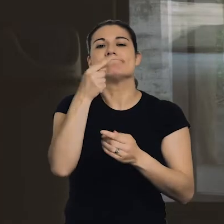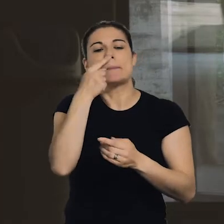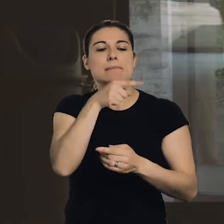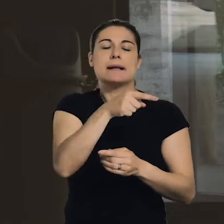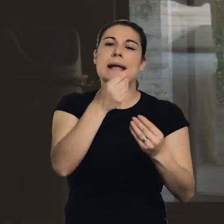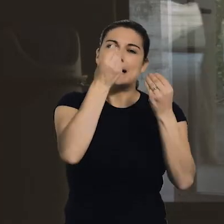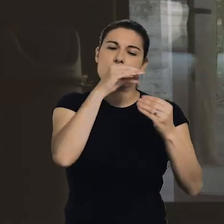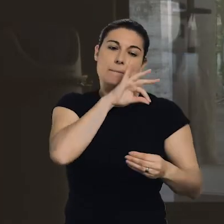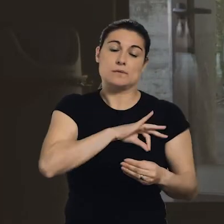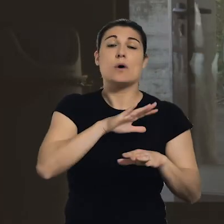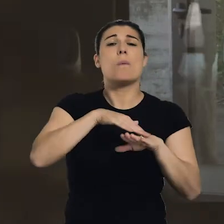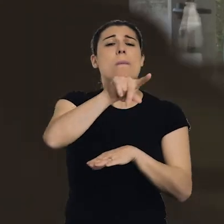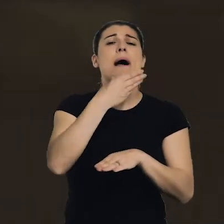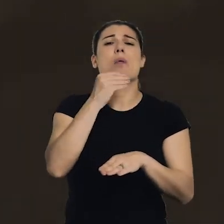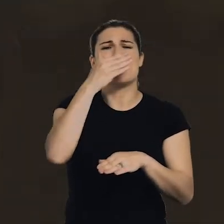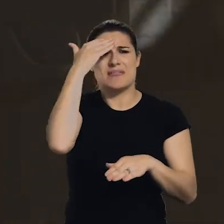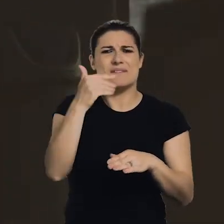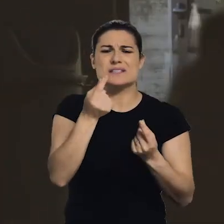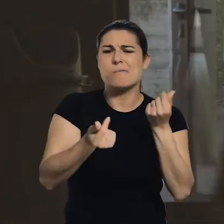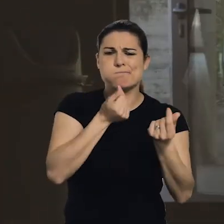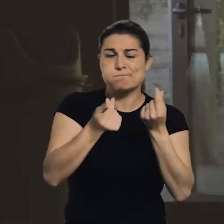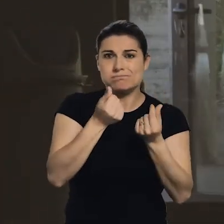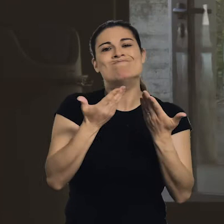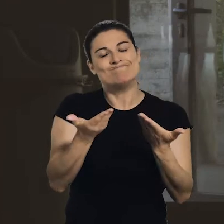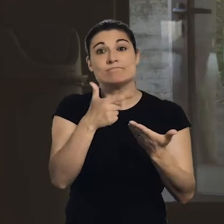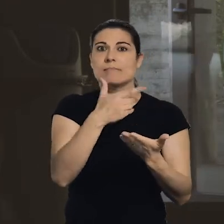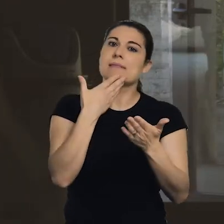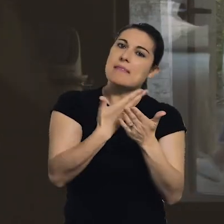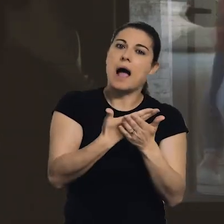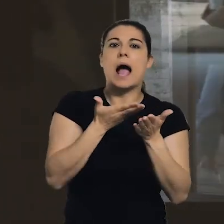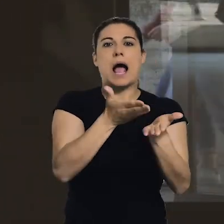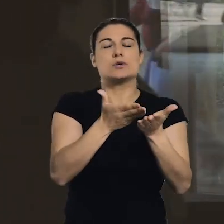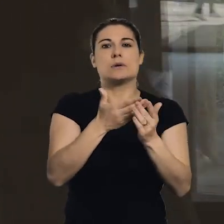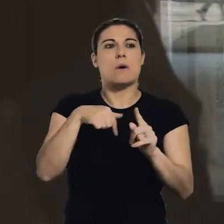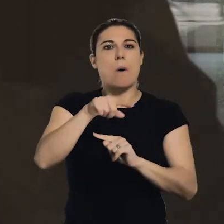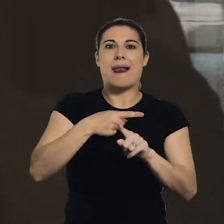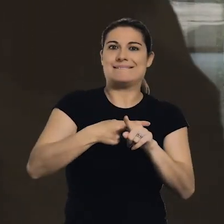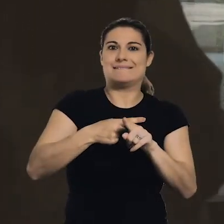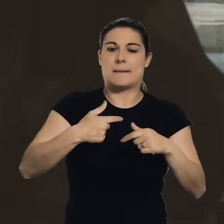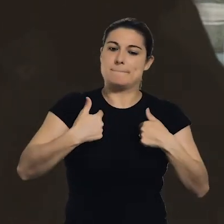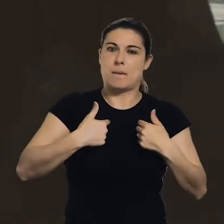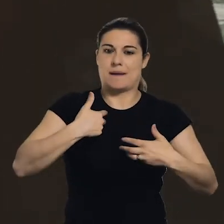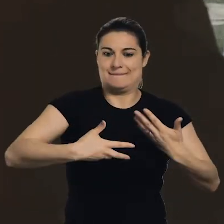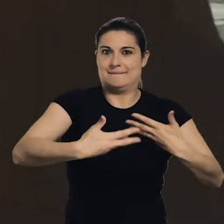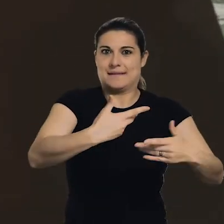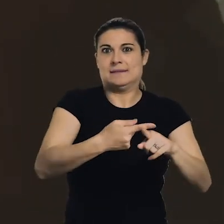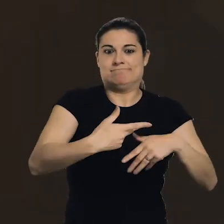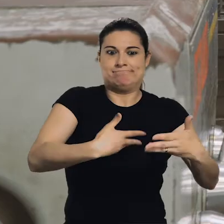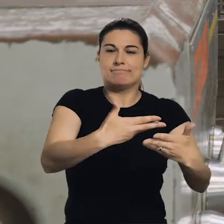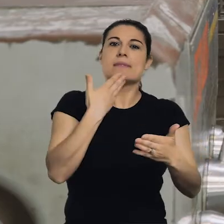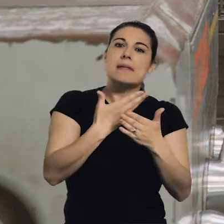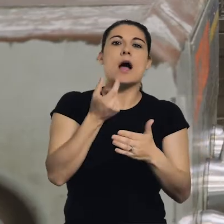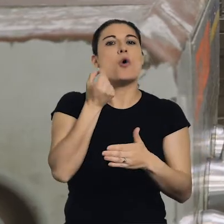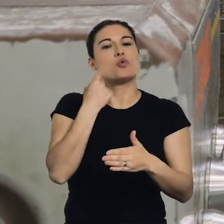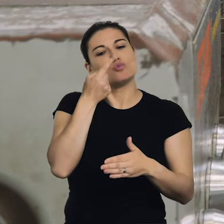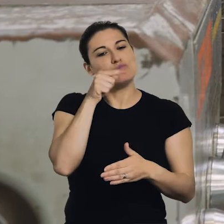alunos virem para o ensino profissional, alguns deles têm dificuldades financeiras e tudo mais, isso também é uma ajuda, isso também os alicia,